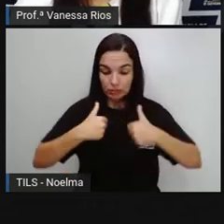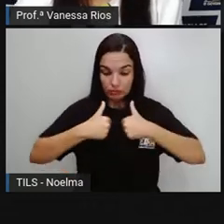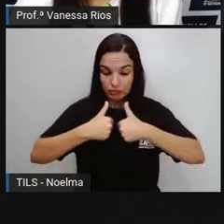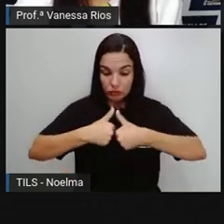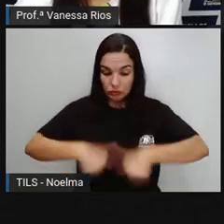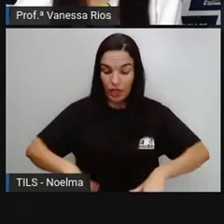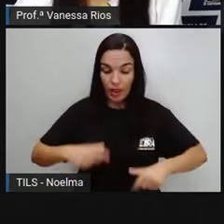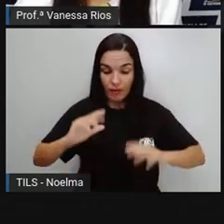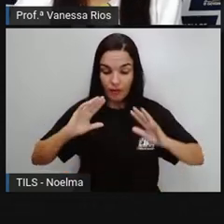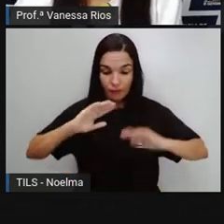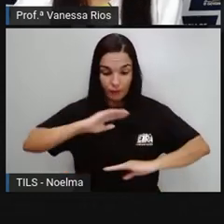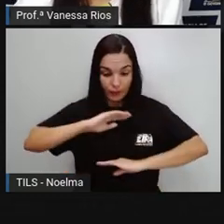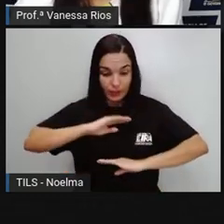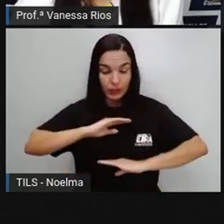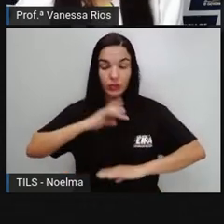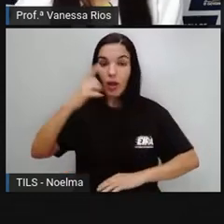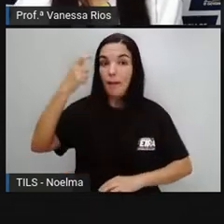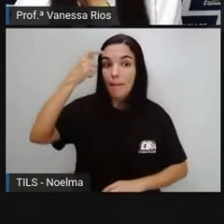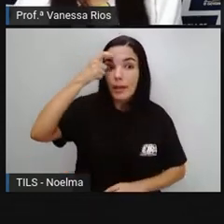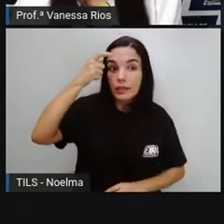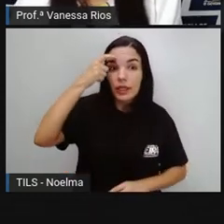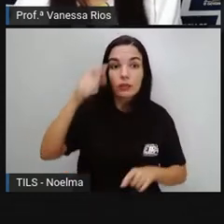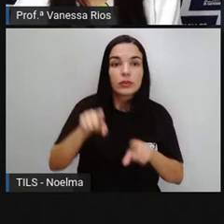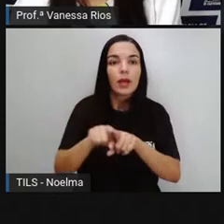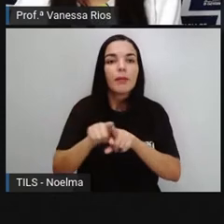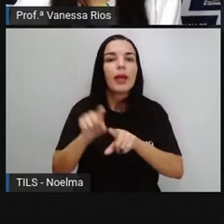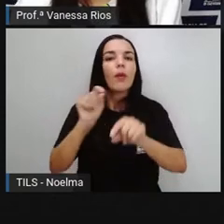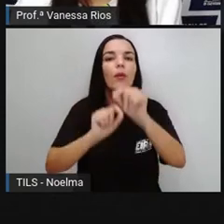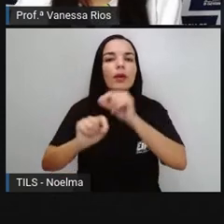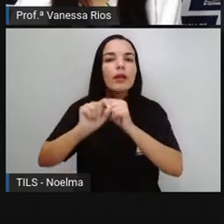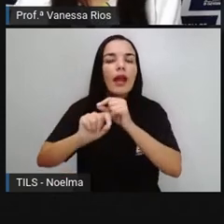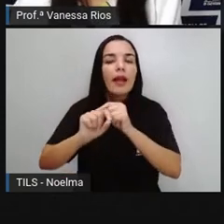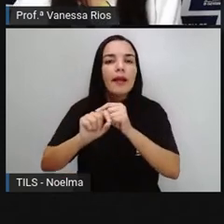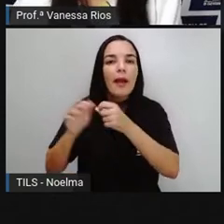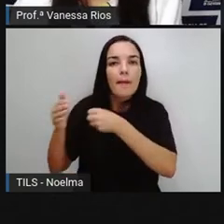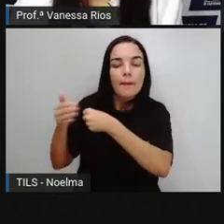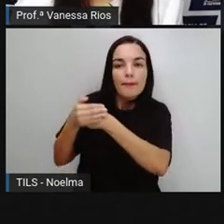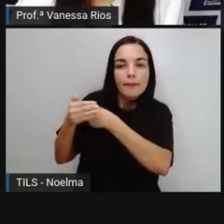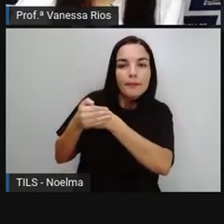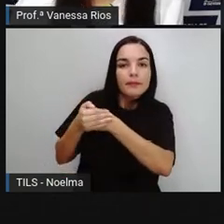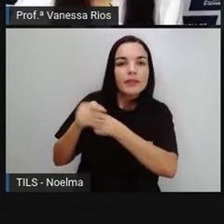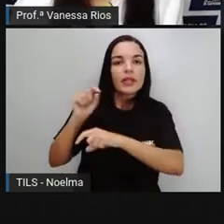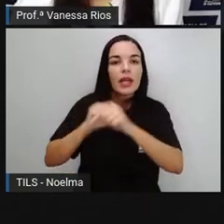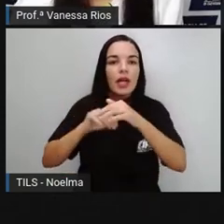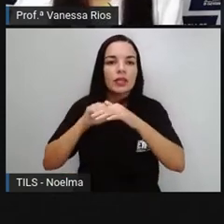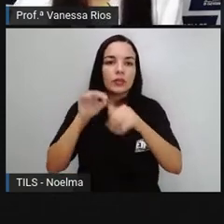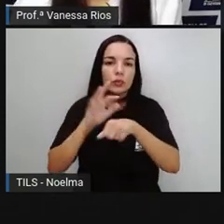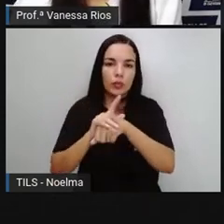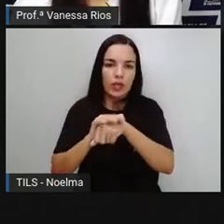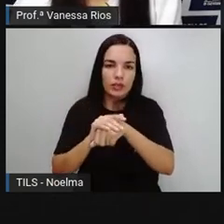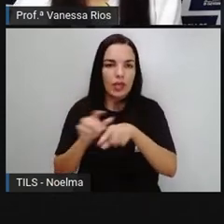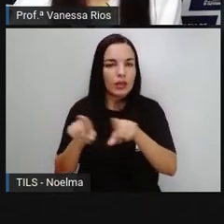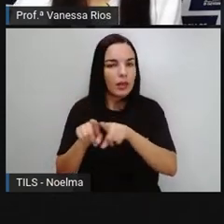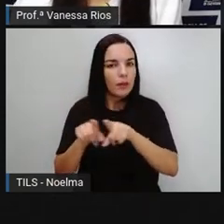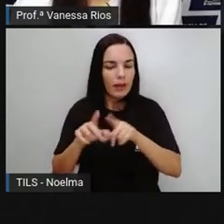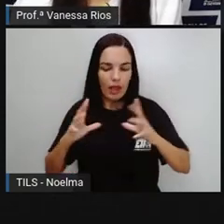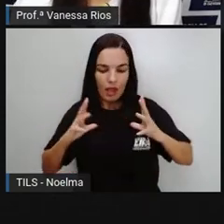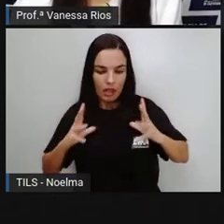Prevenindo a doença Também pode ser Entendido por Aceio Limpeza E também por